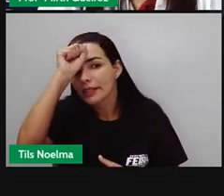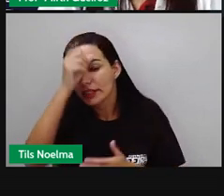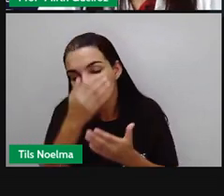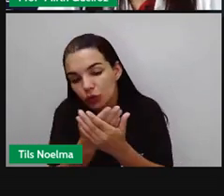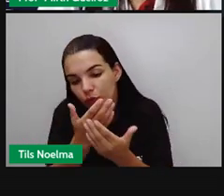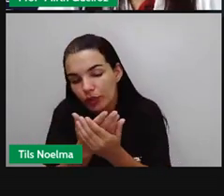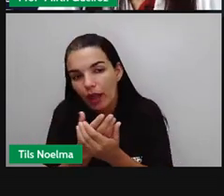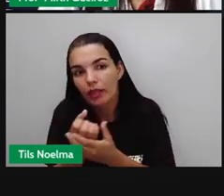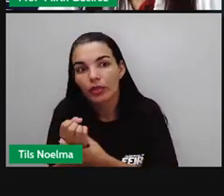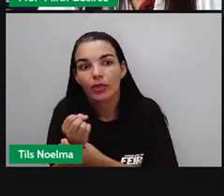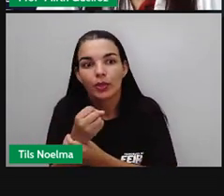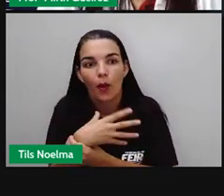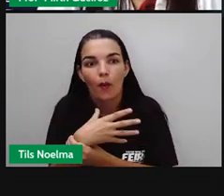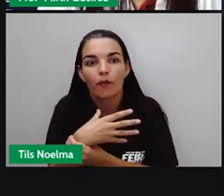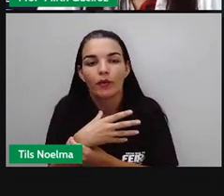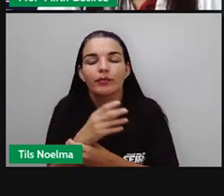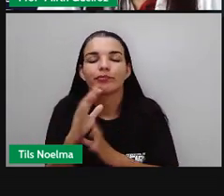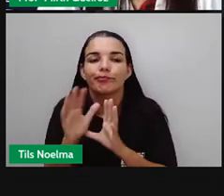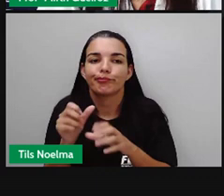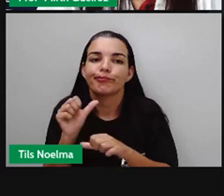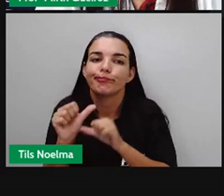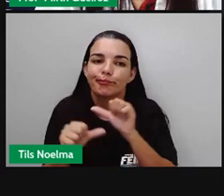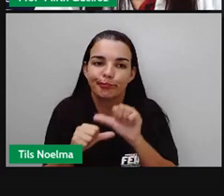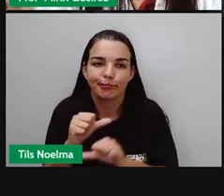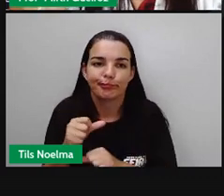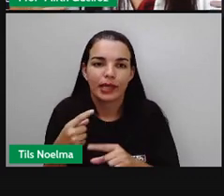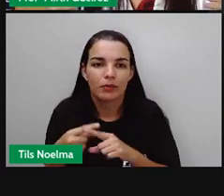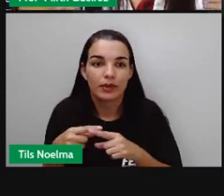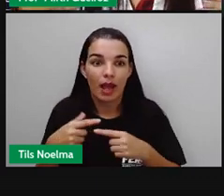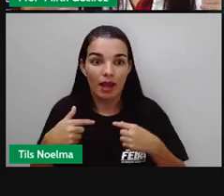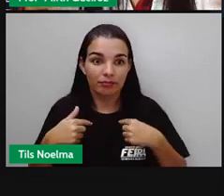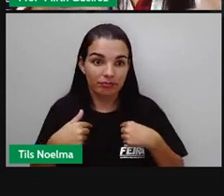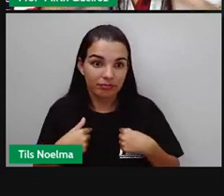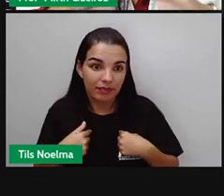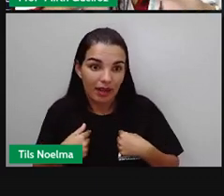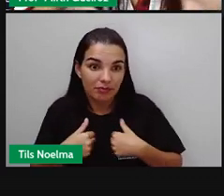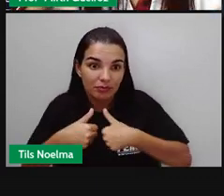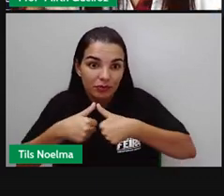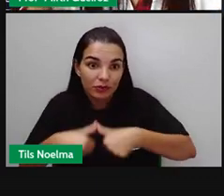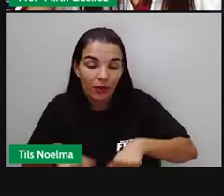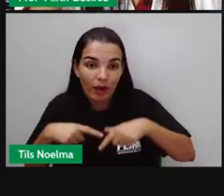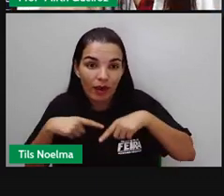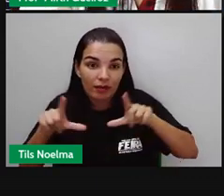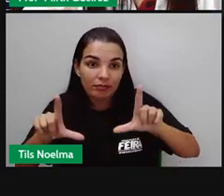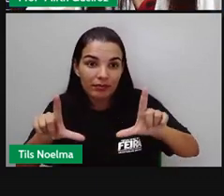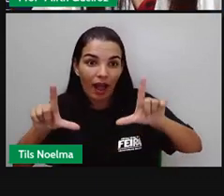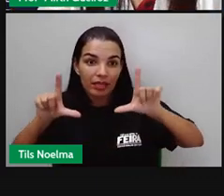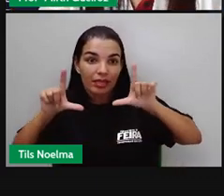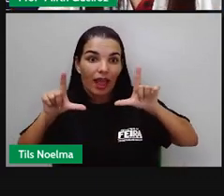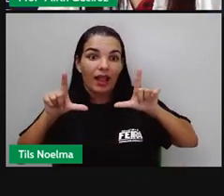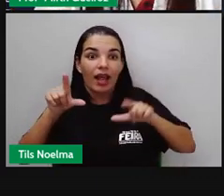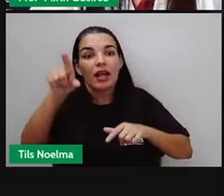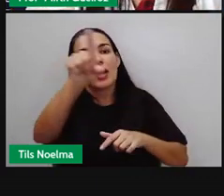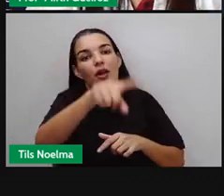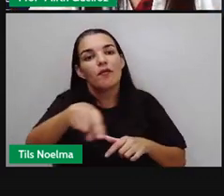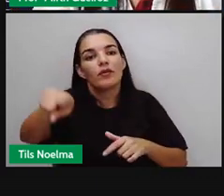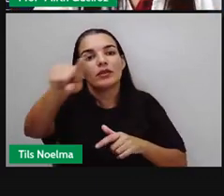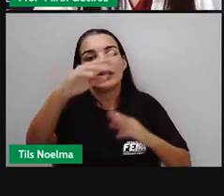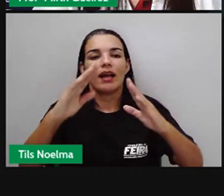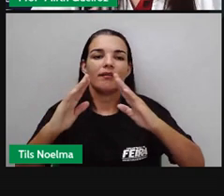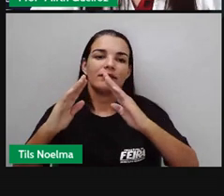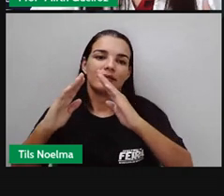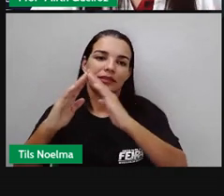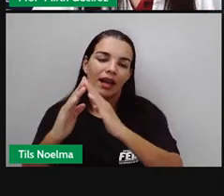foi modificada por esse vírus. Uma vez que agora eu estou aqui nessa teia e vocês aí de casa têm que aprender